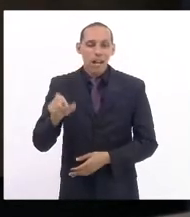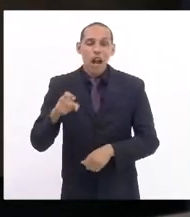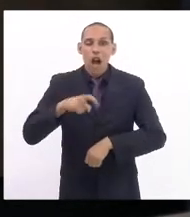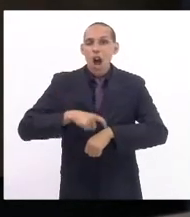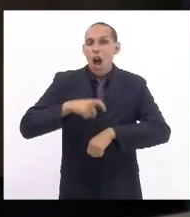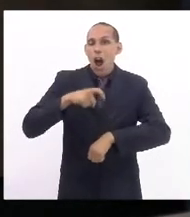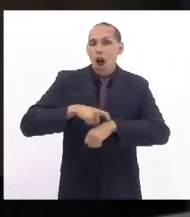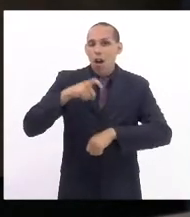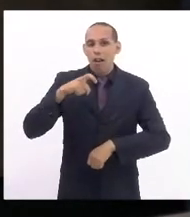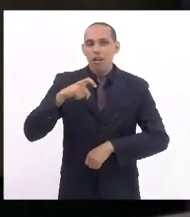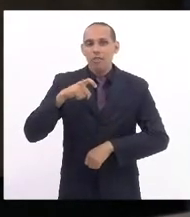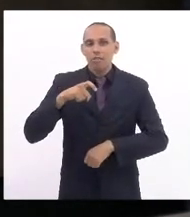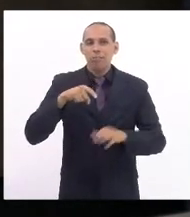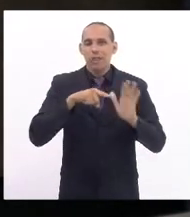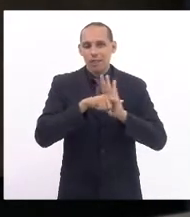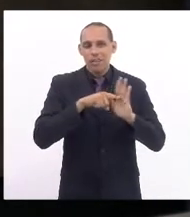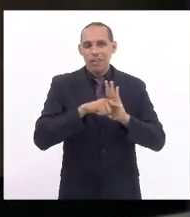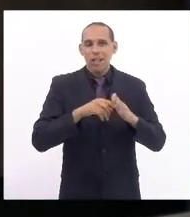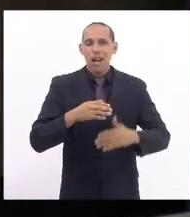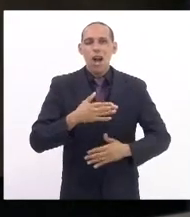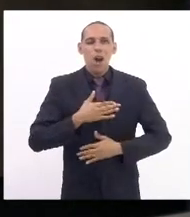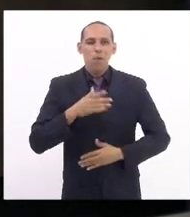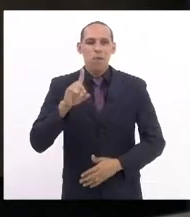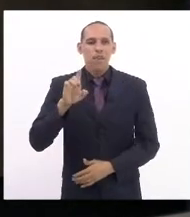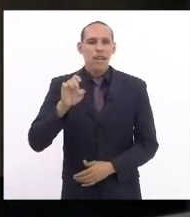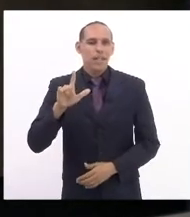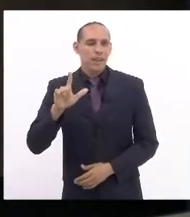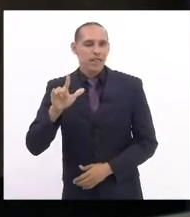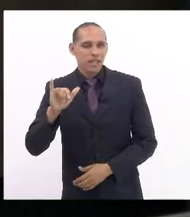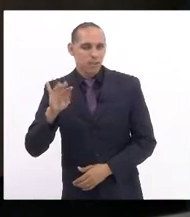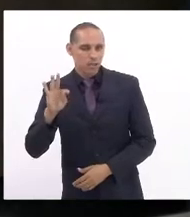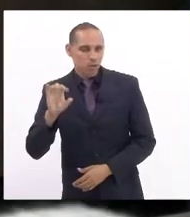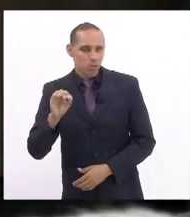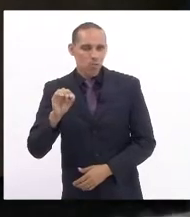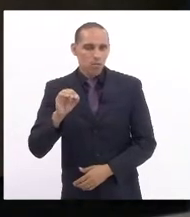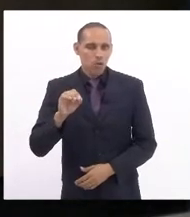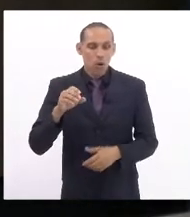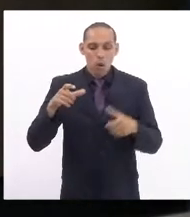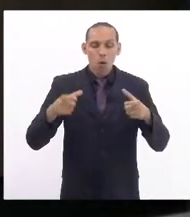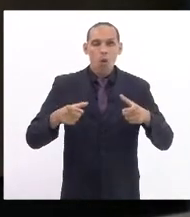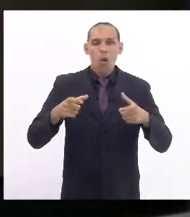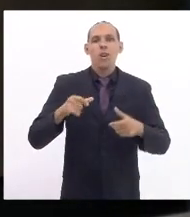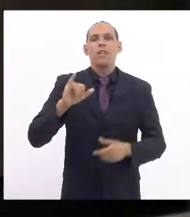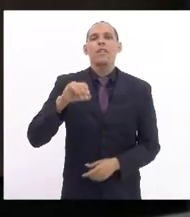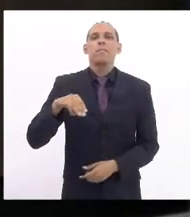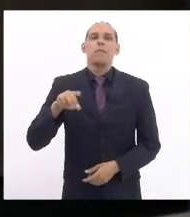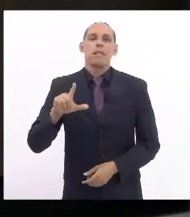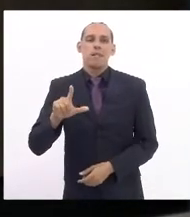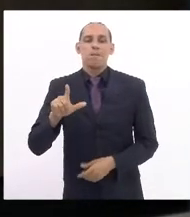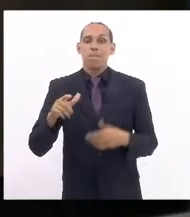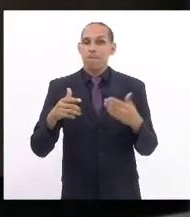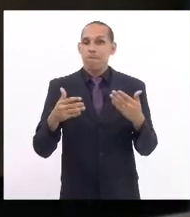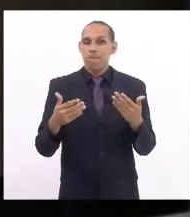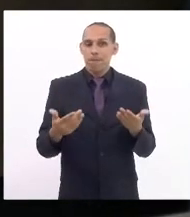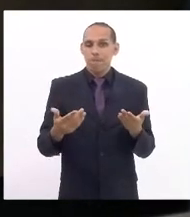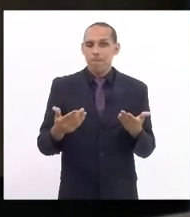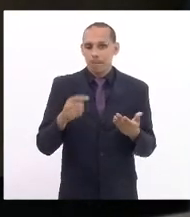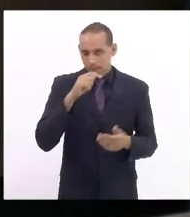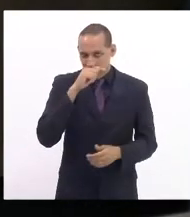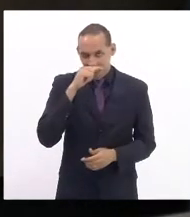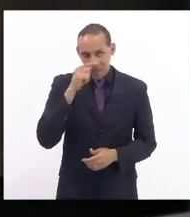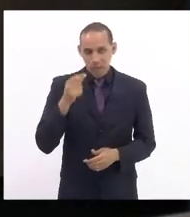realização do exame de corpo de delito no Instituto Médico Legal. O parecer da Comissão de Segurança Pública